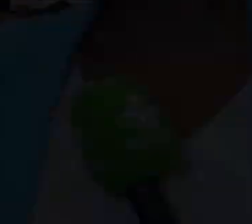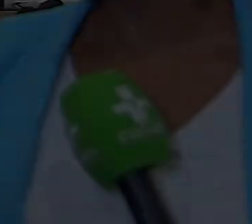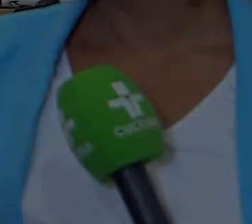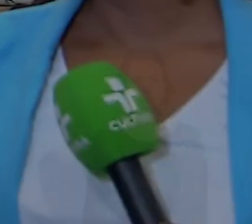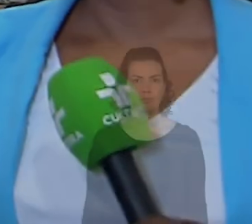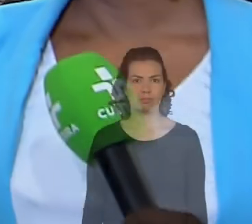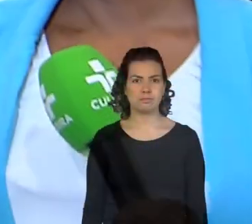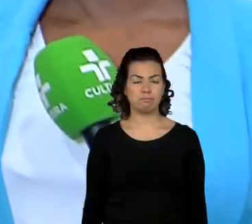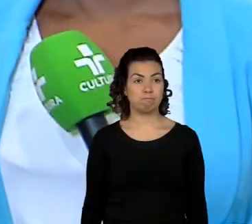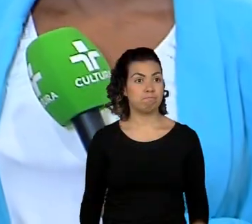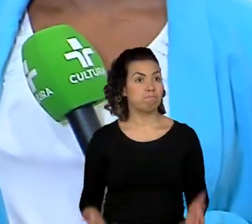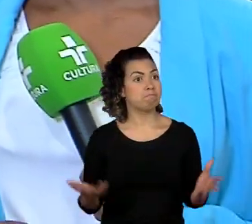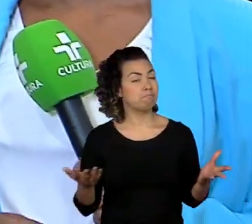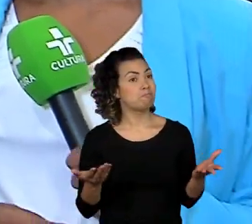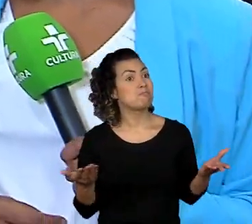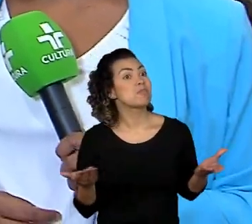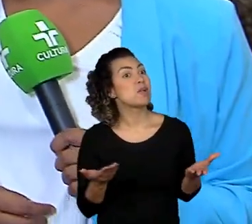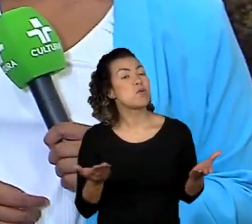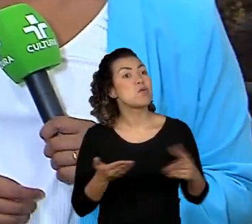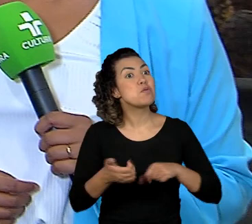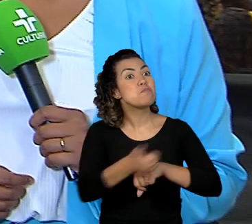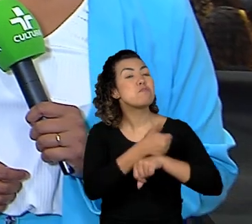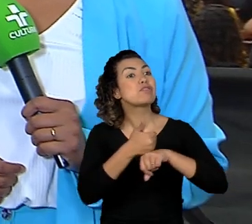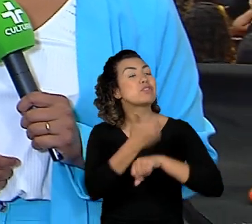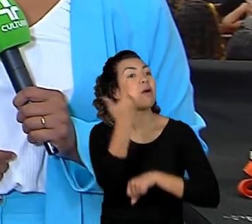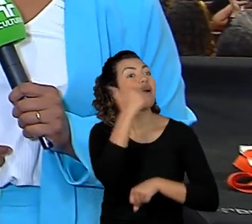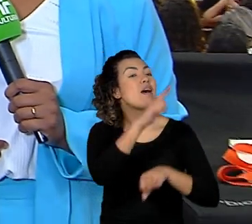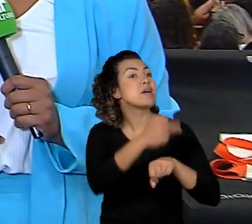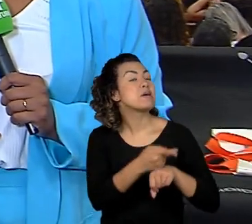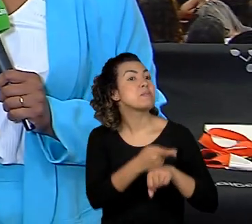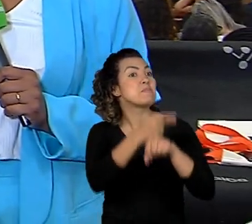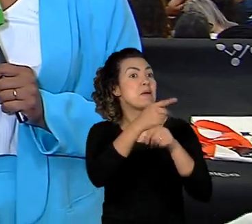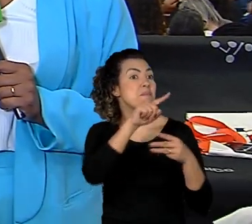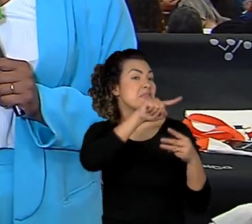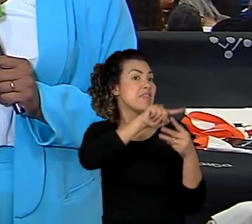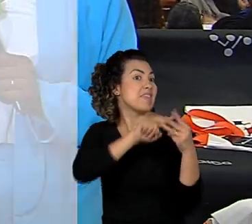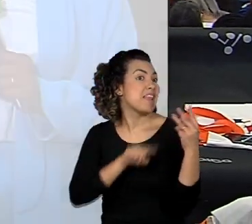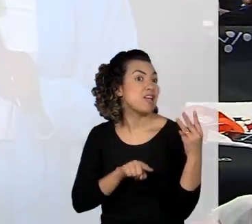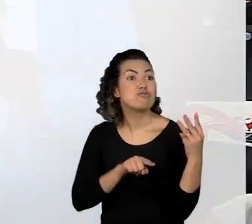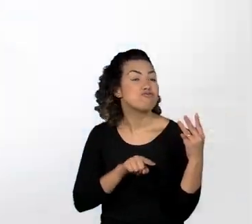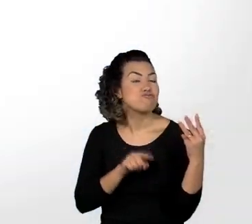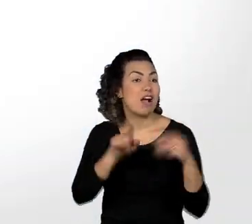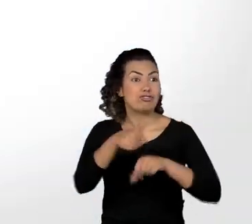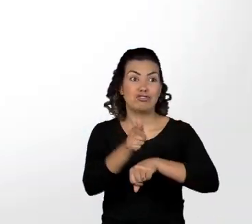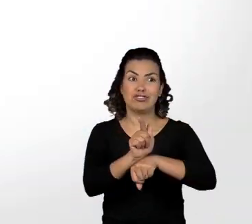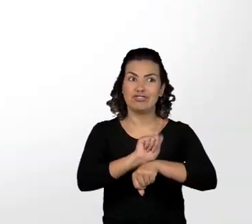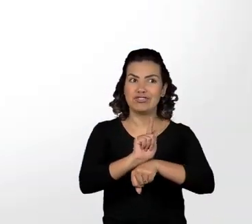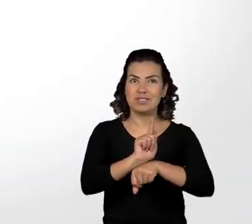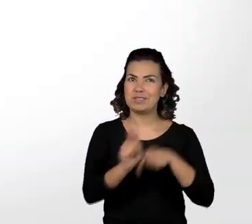E agora, três profissionais vão subir no palco pela categoria Gestor Emérito de São Paulo.